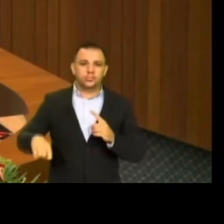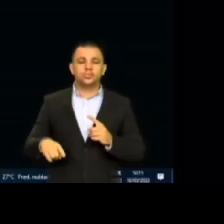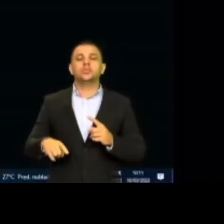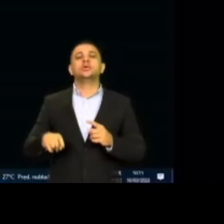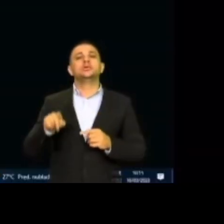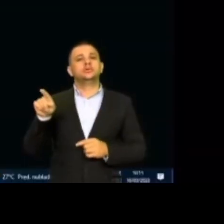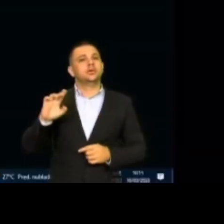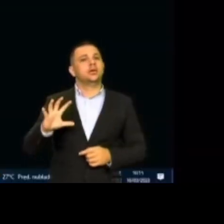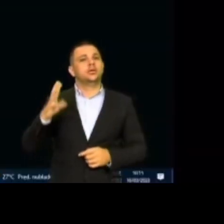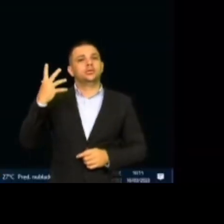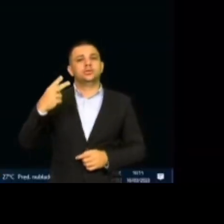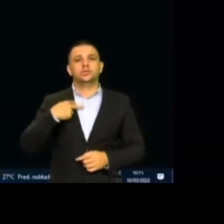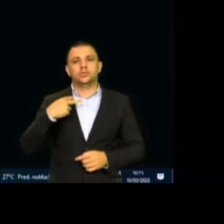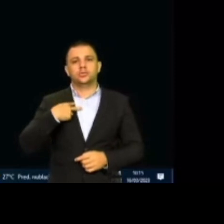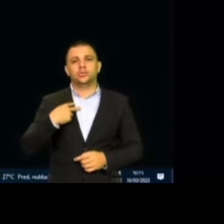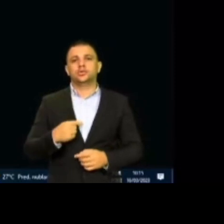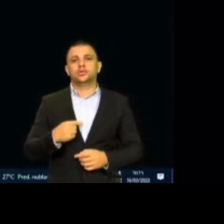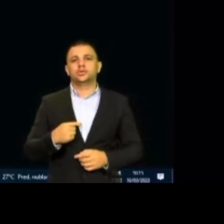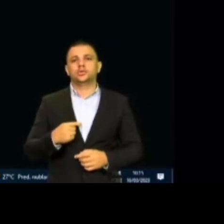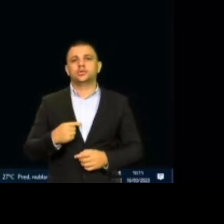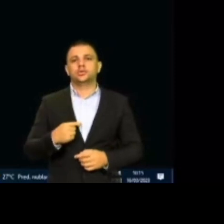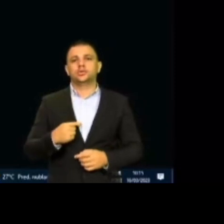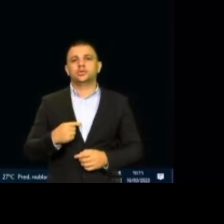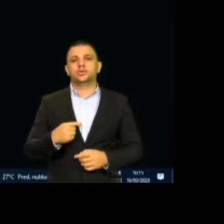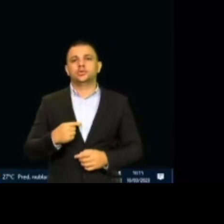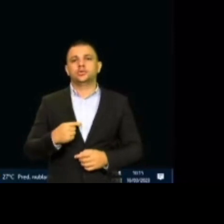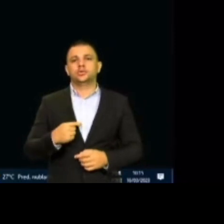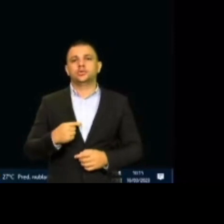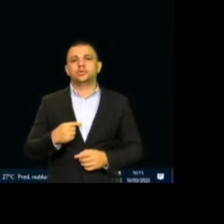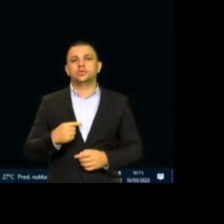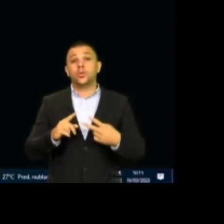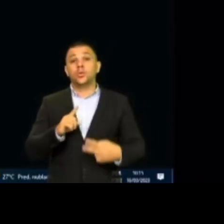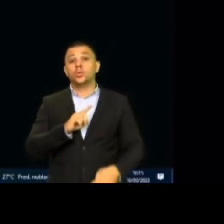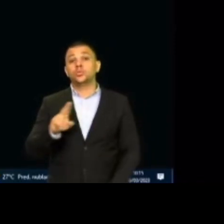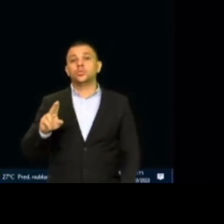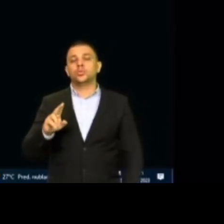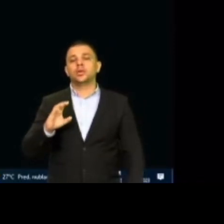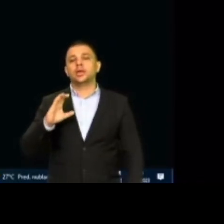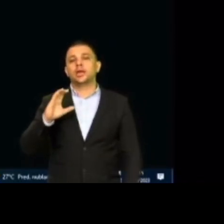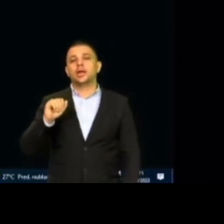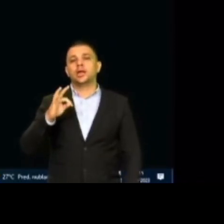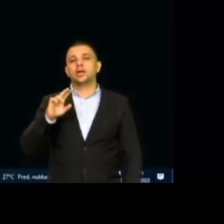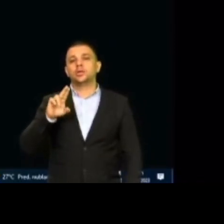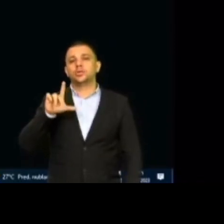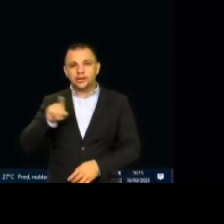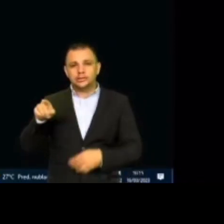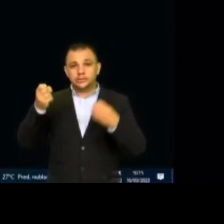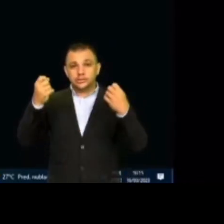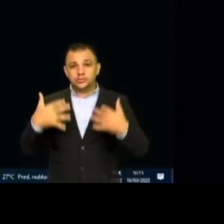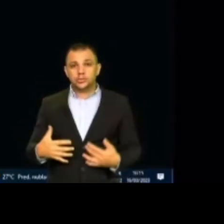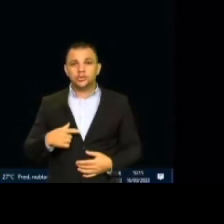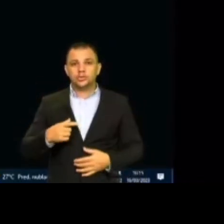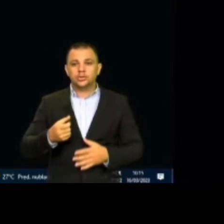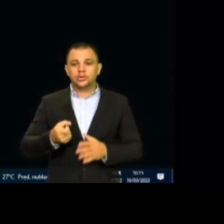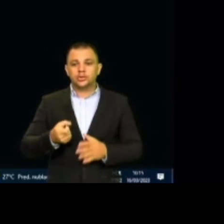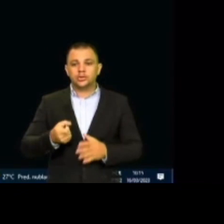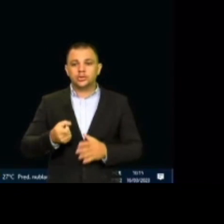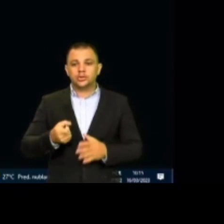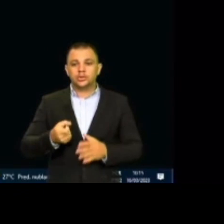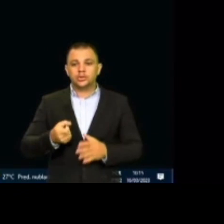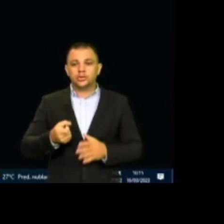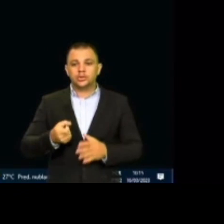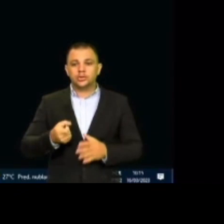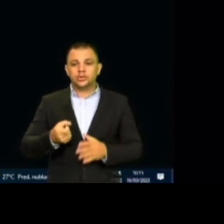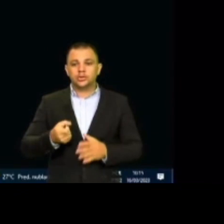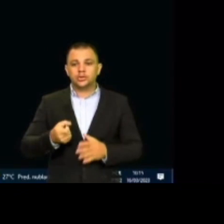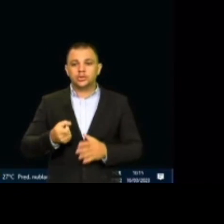porque o vereador Catulé, lá em Caxias, citou que tem 62. Vamos lá. Esse bem aqui, o próximo. Esse loteamento bem aqui.